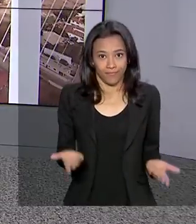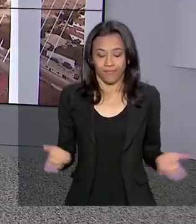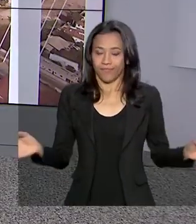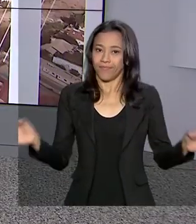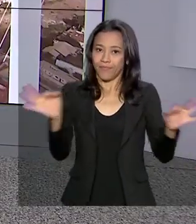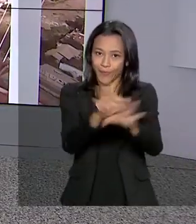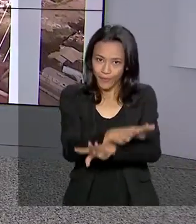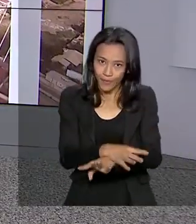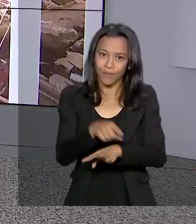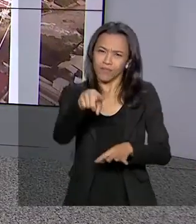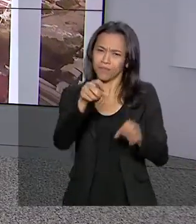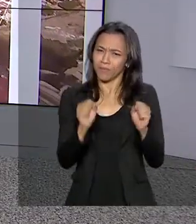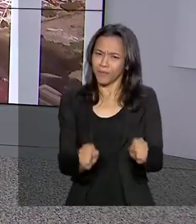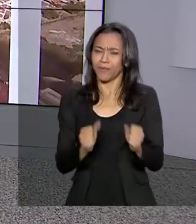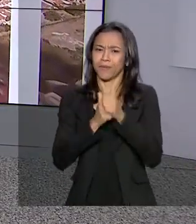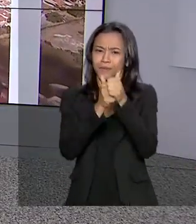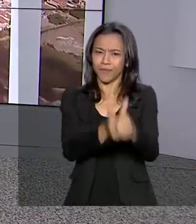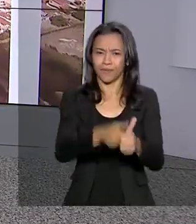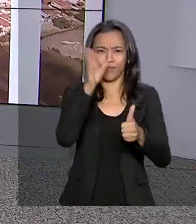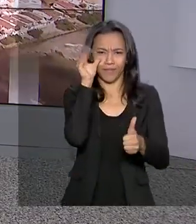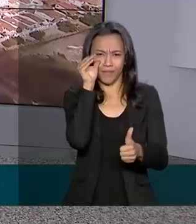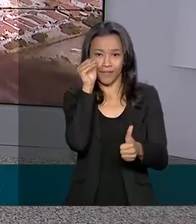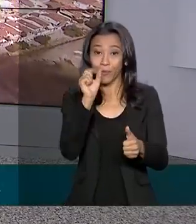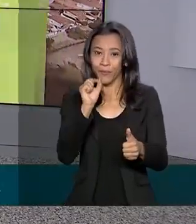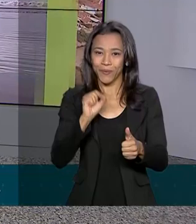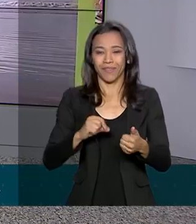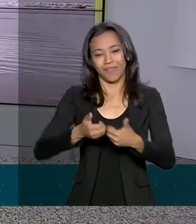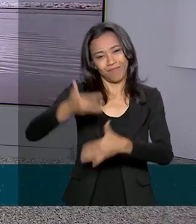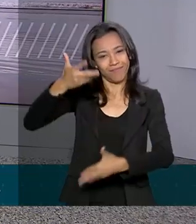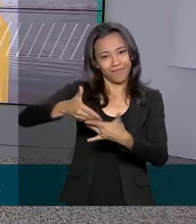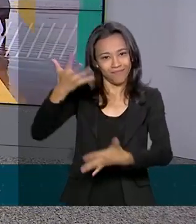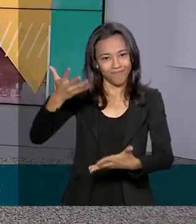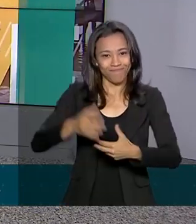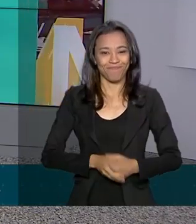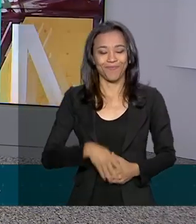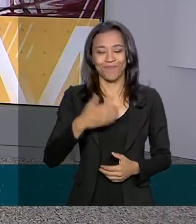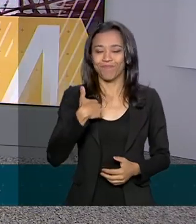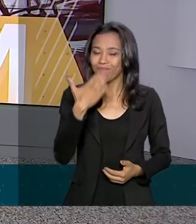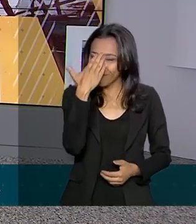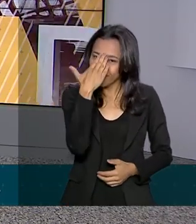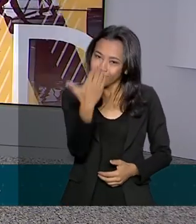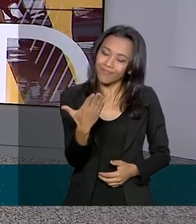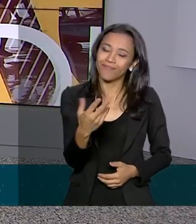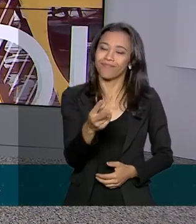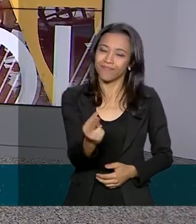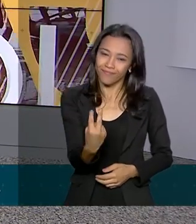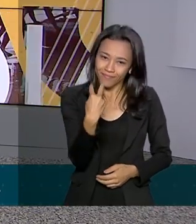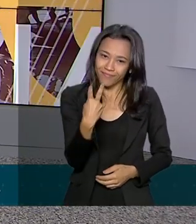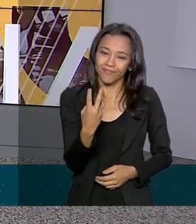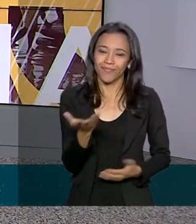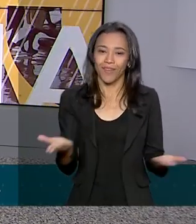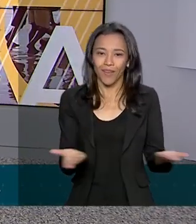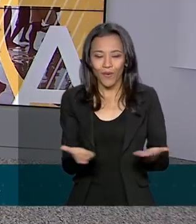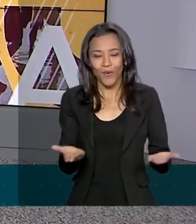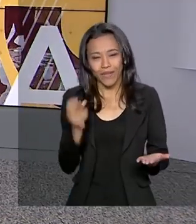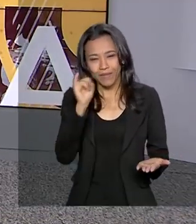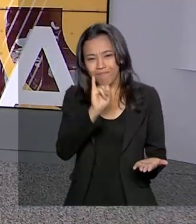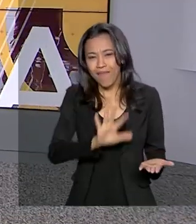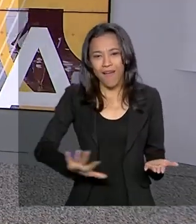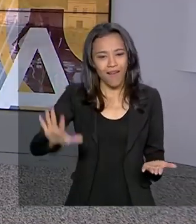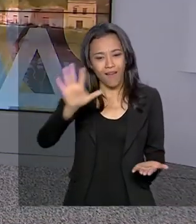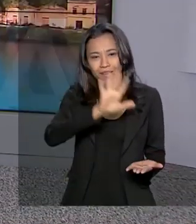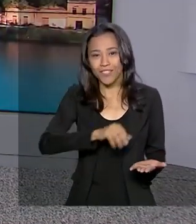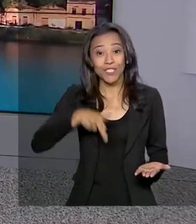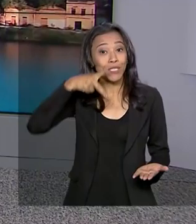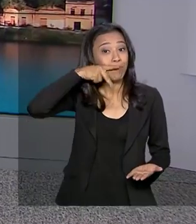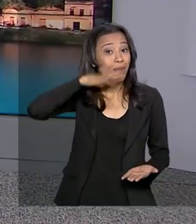Dia fica por aqui. Você pode nos acompanhar também pelas redes sociais. Muito obrigada pela sua companhia. Fique agora com imagens da cidade de